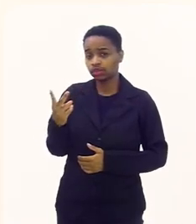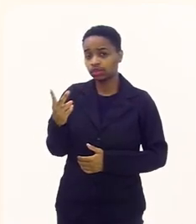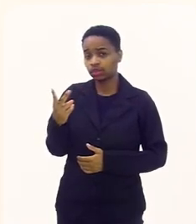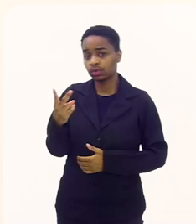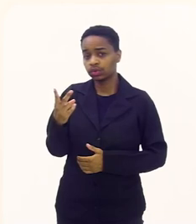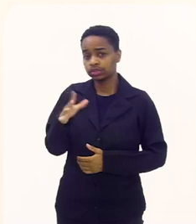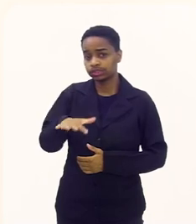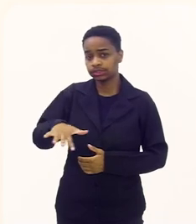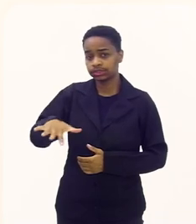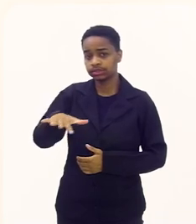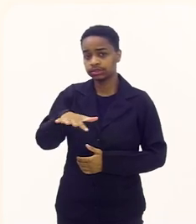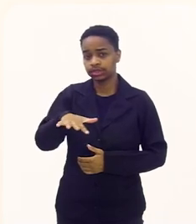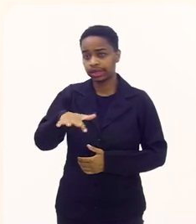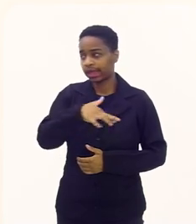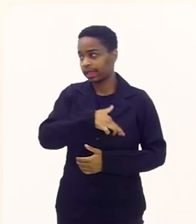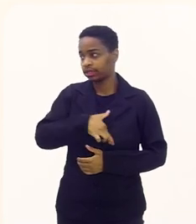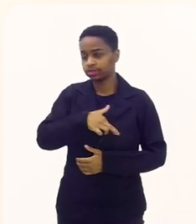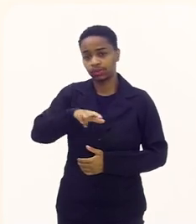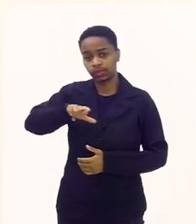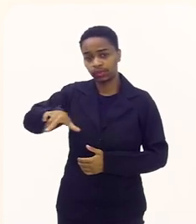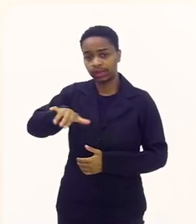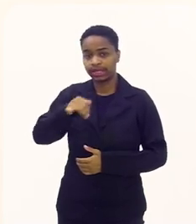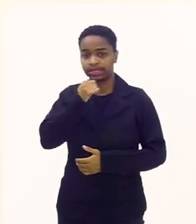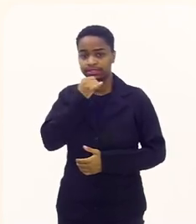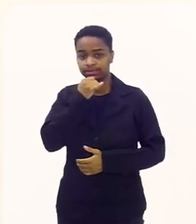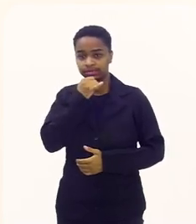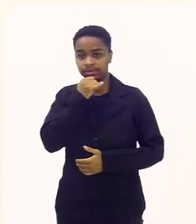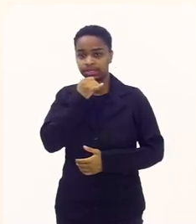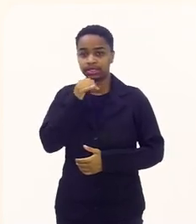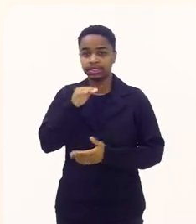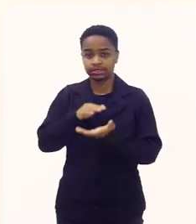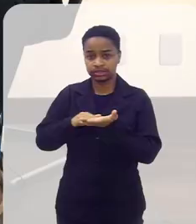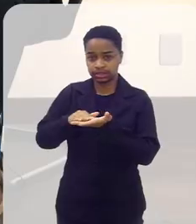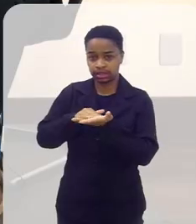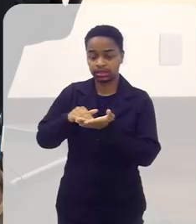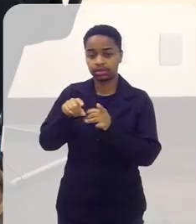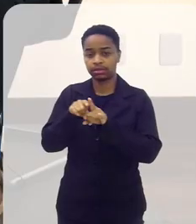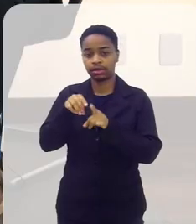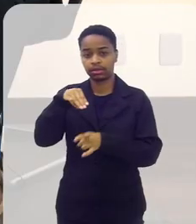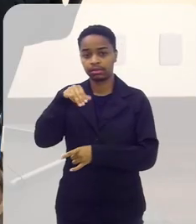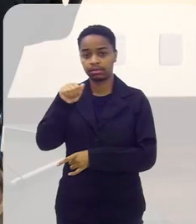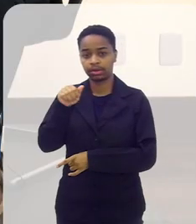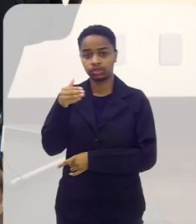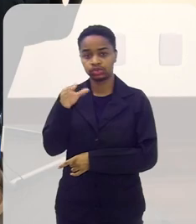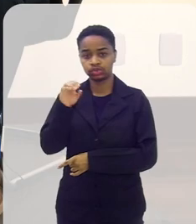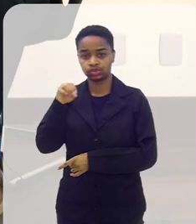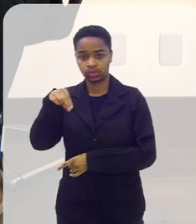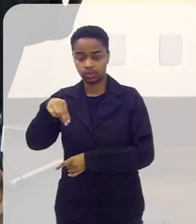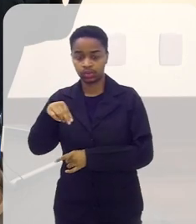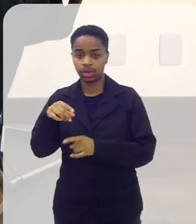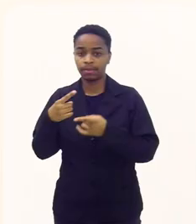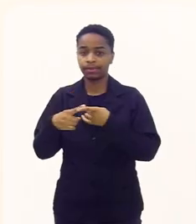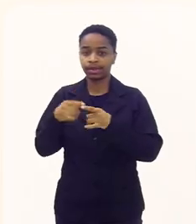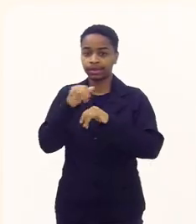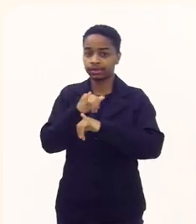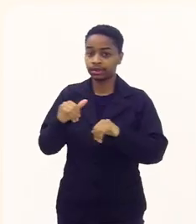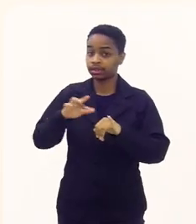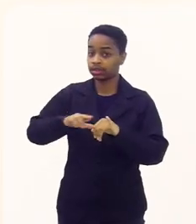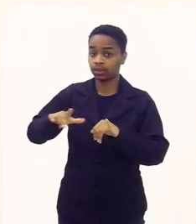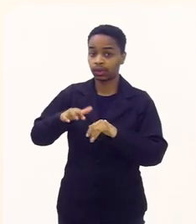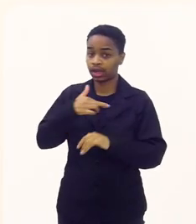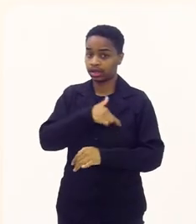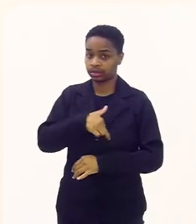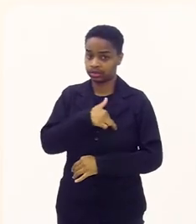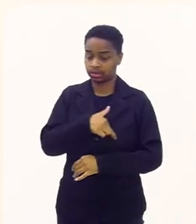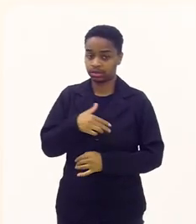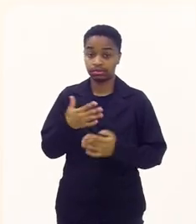tem dois dois segmentos que não são religiões cigano e maçom mas eu tenho por quê? para dizer que